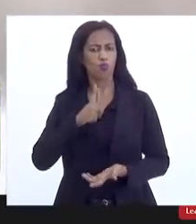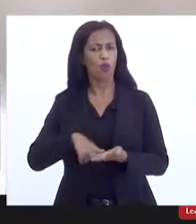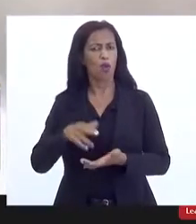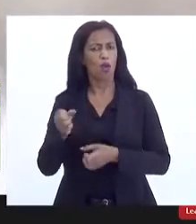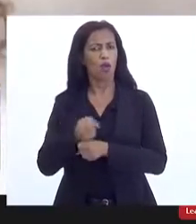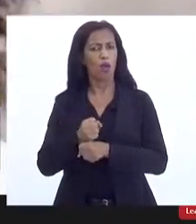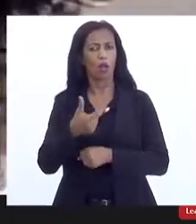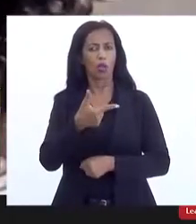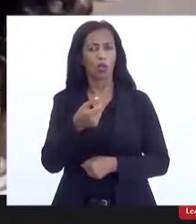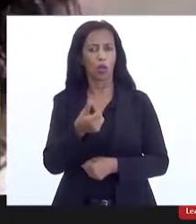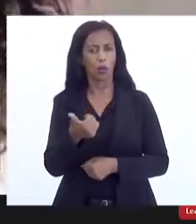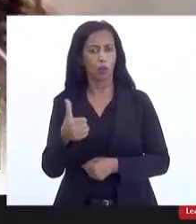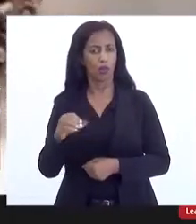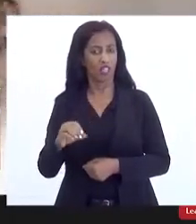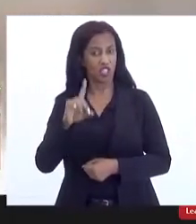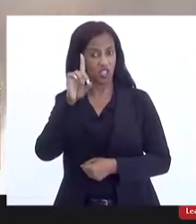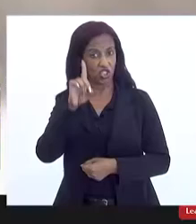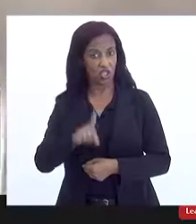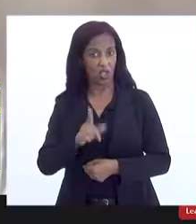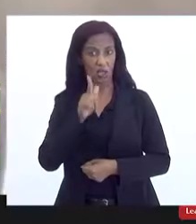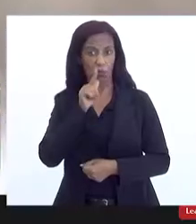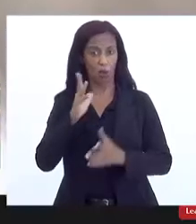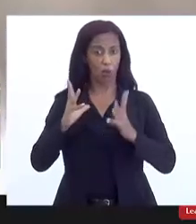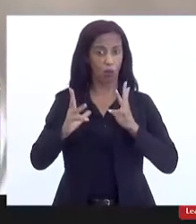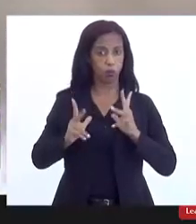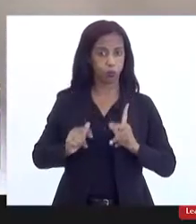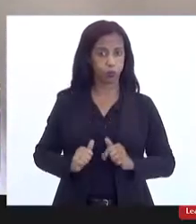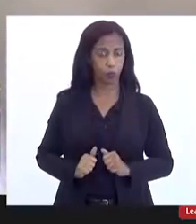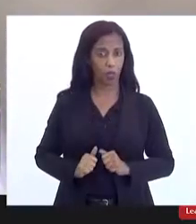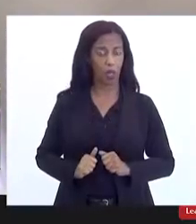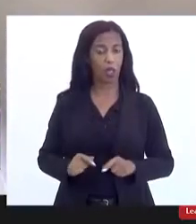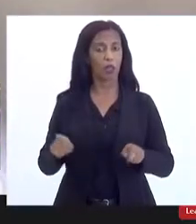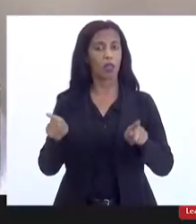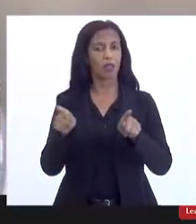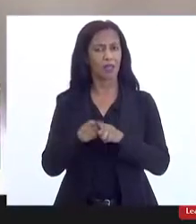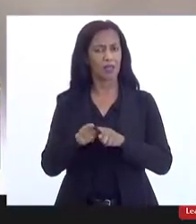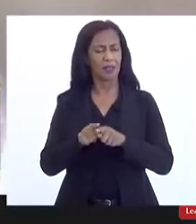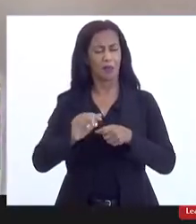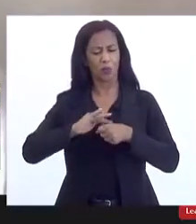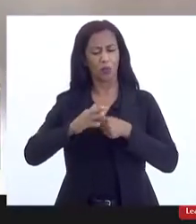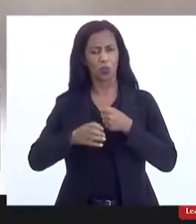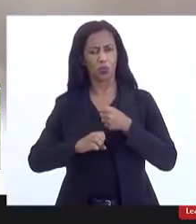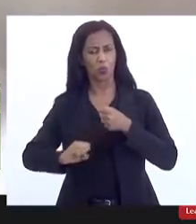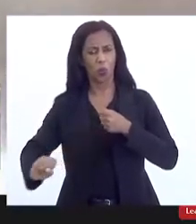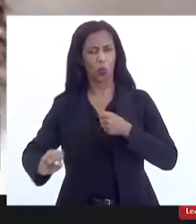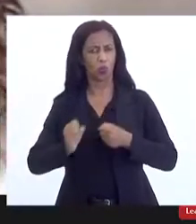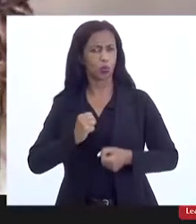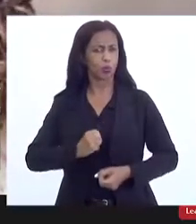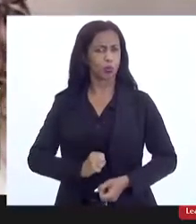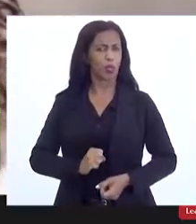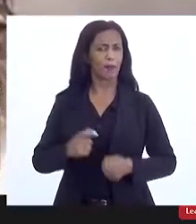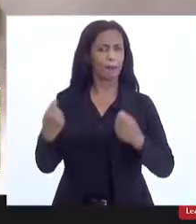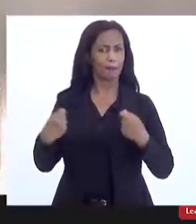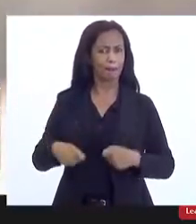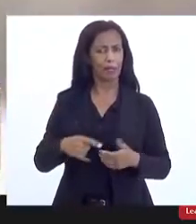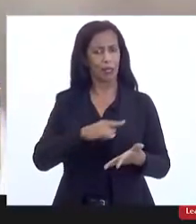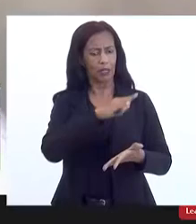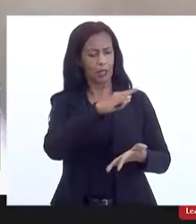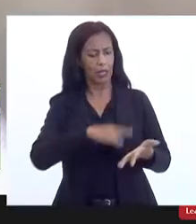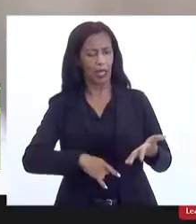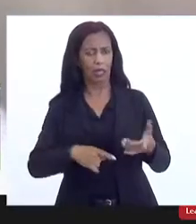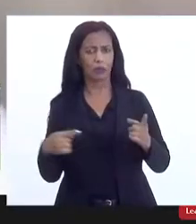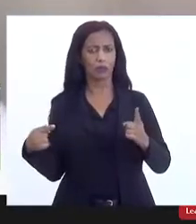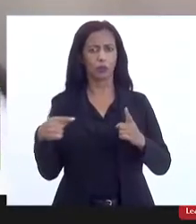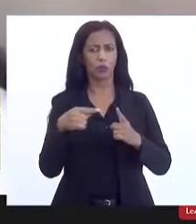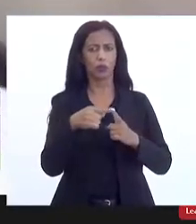O direito à água potável, o esgotamento sanitário, é expressamente registrado na Carta de Objetivos de Desenvolvimento